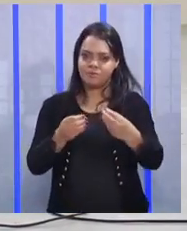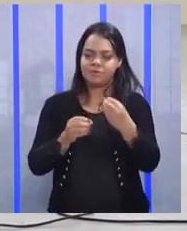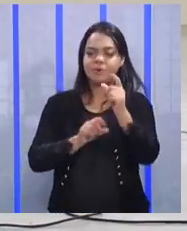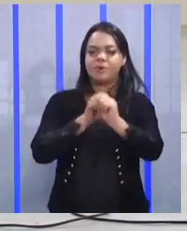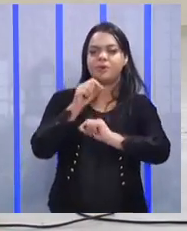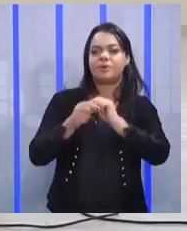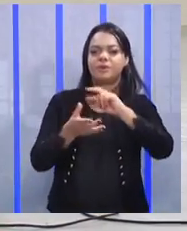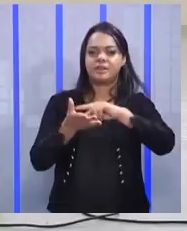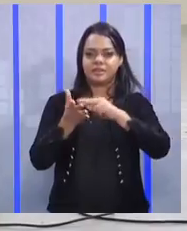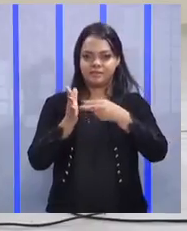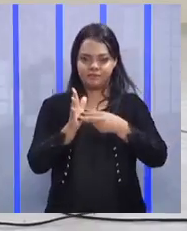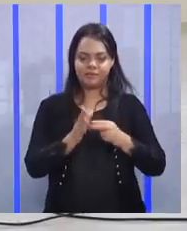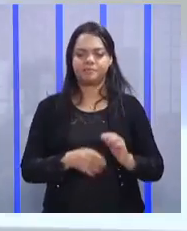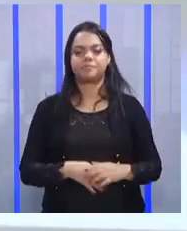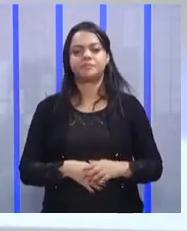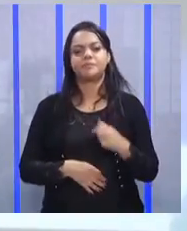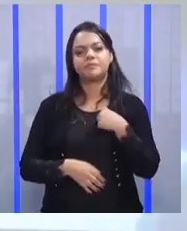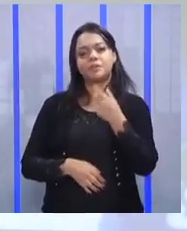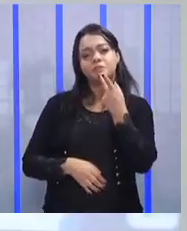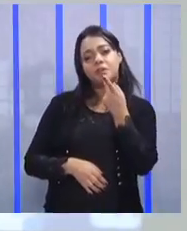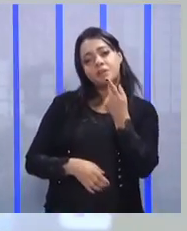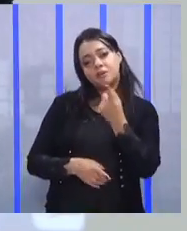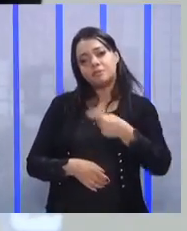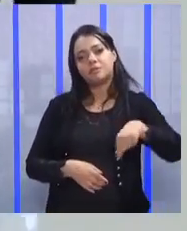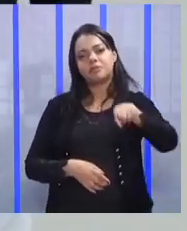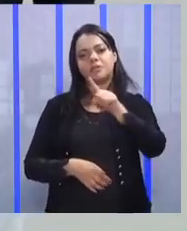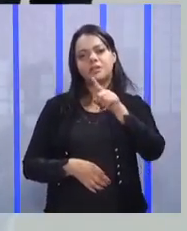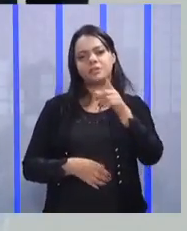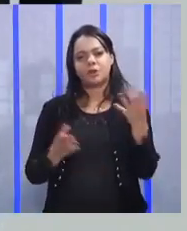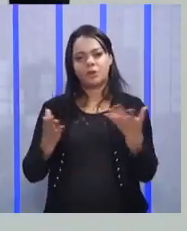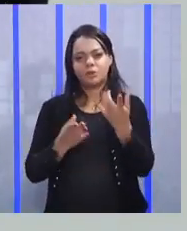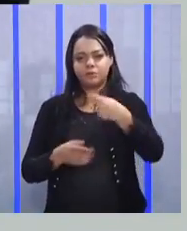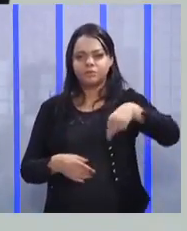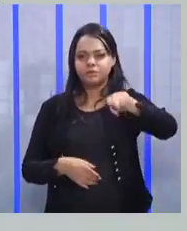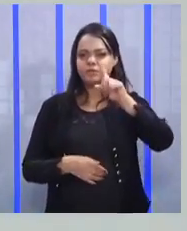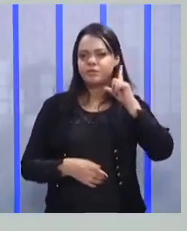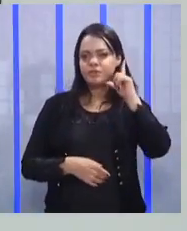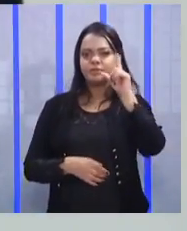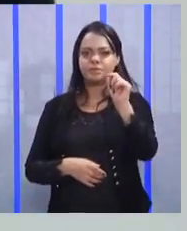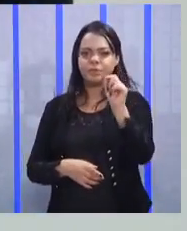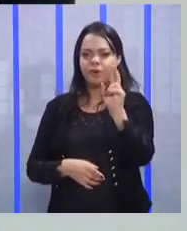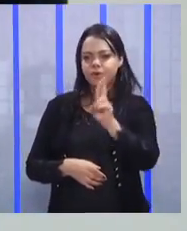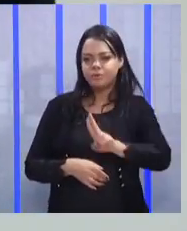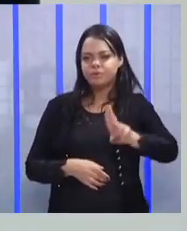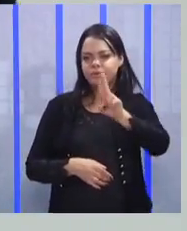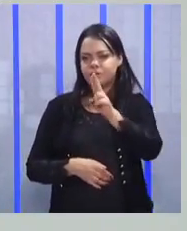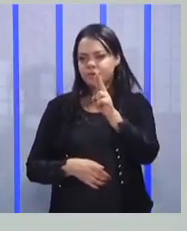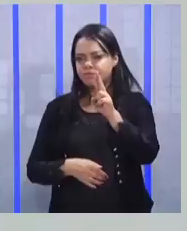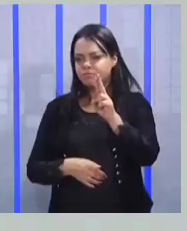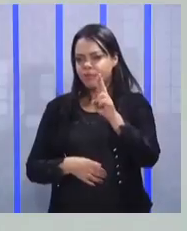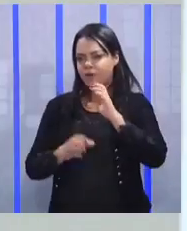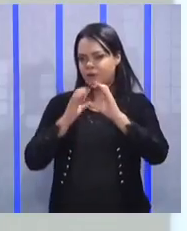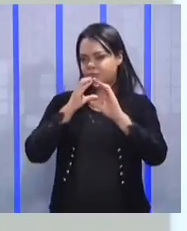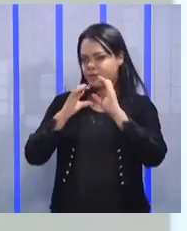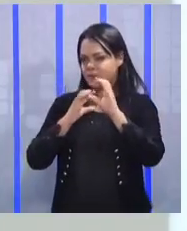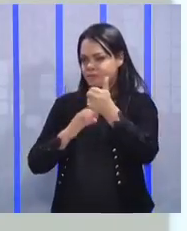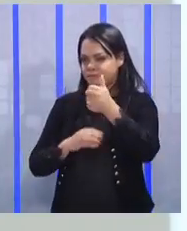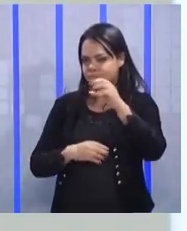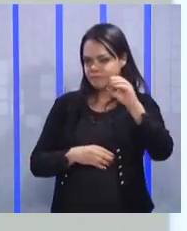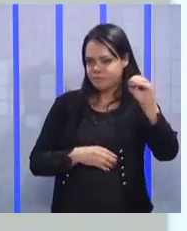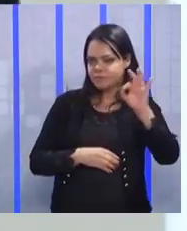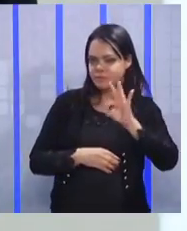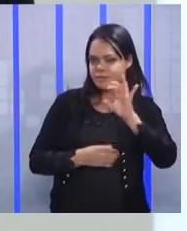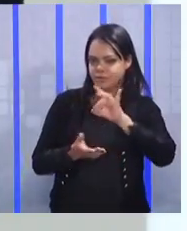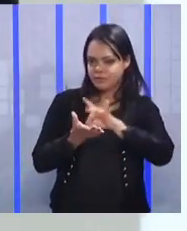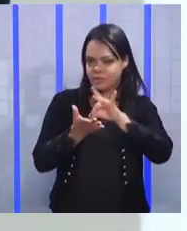que é? Agora, eu falei para vocês aqui que vocês iam sair daqui hoje falando 100%, usando 100% da comunicação, não é? Eu